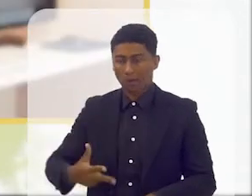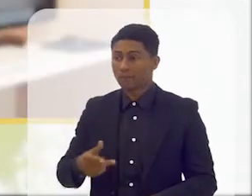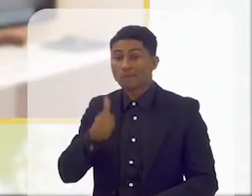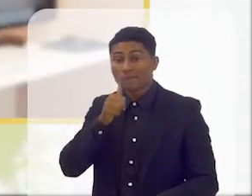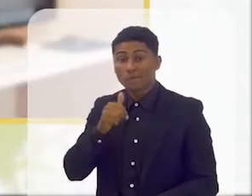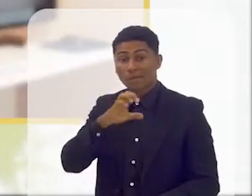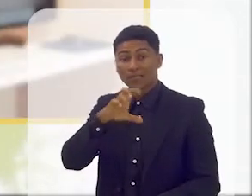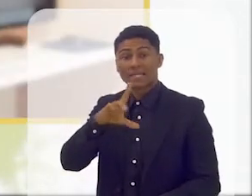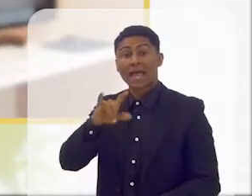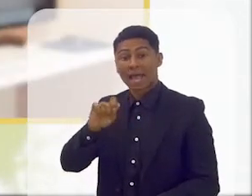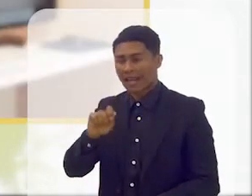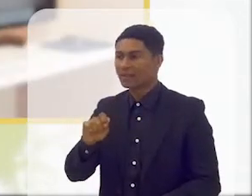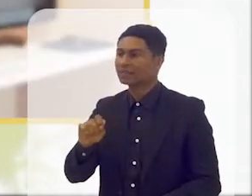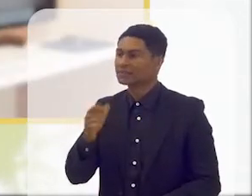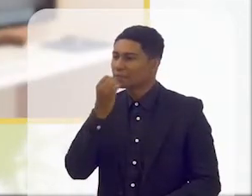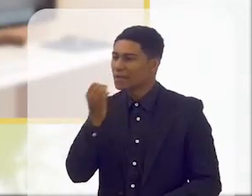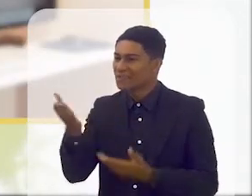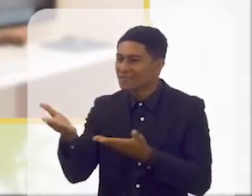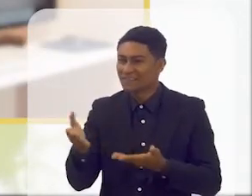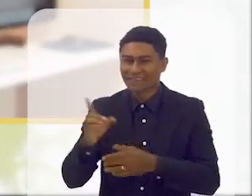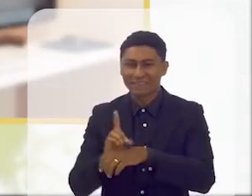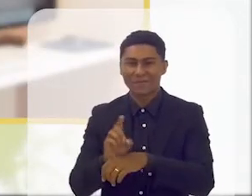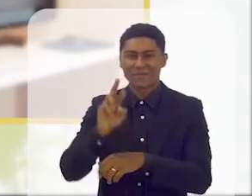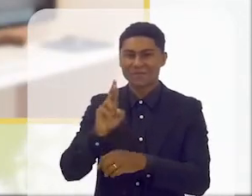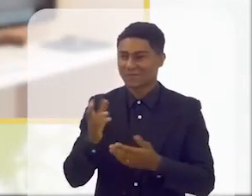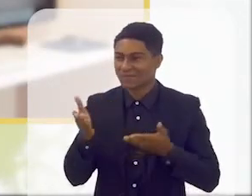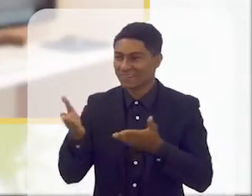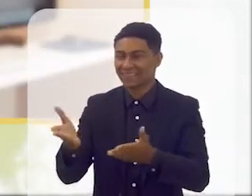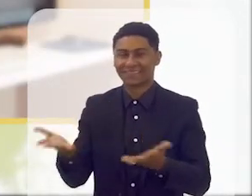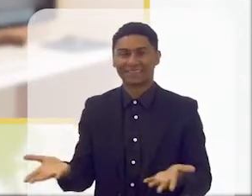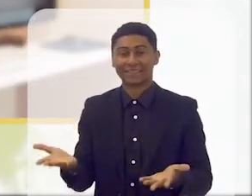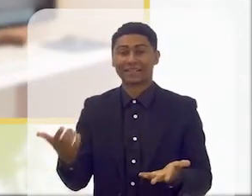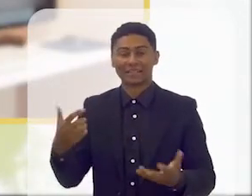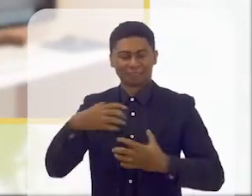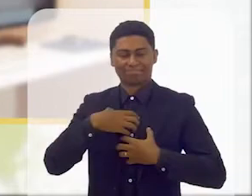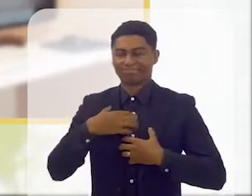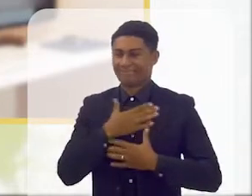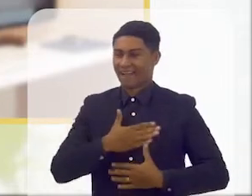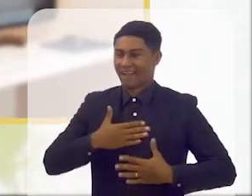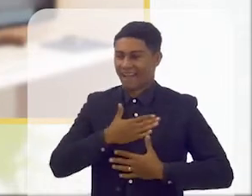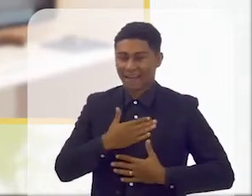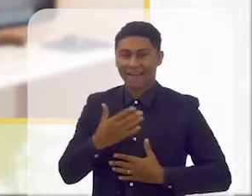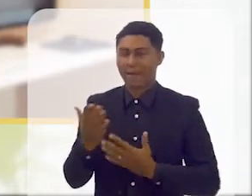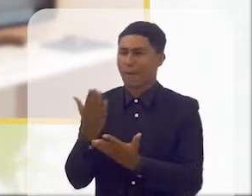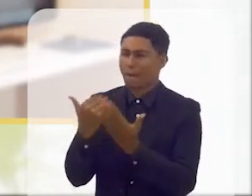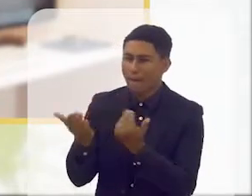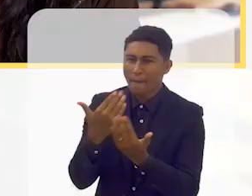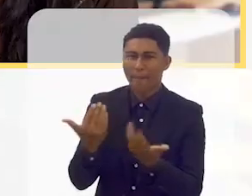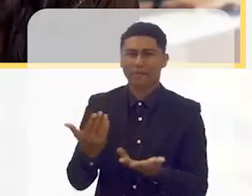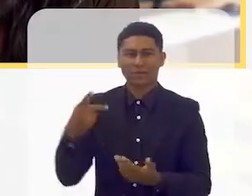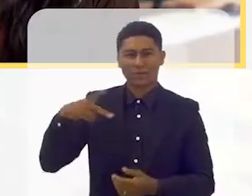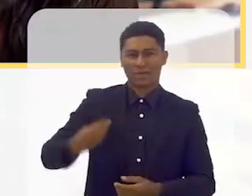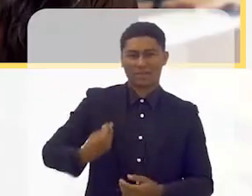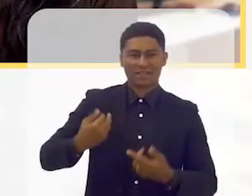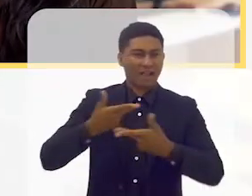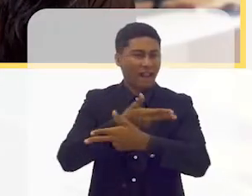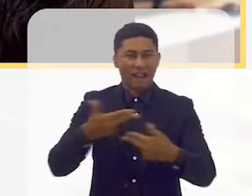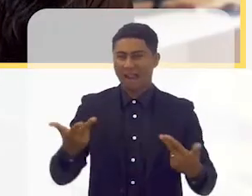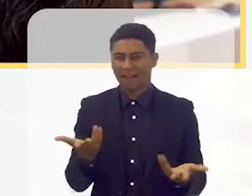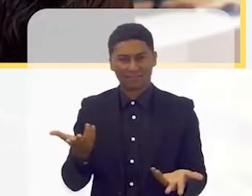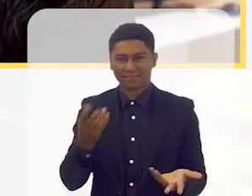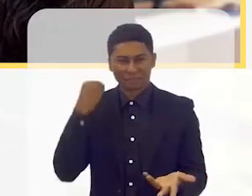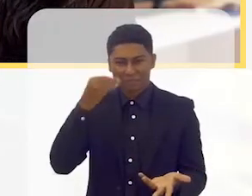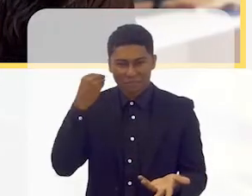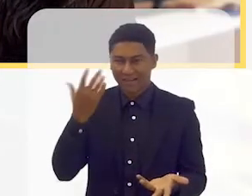Muito bem-vinda, doutora! um prazer recebê-la aqui e a gente poder conversar e compartilhar lições de vida tão importantes.